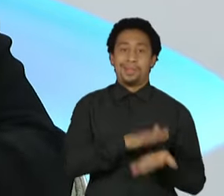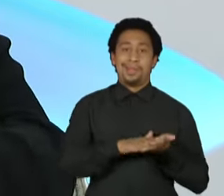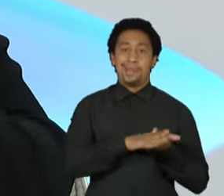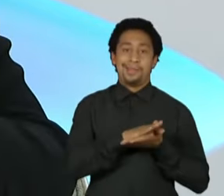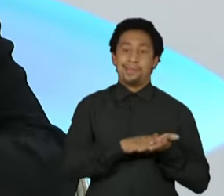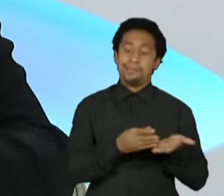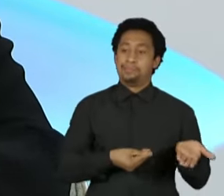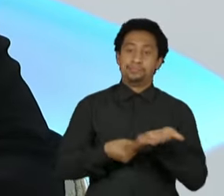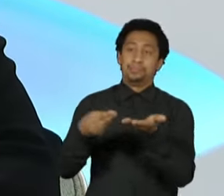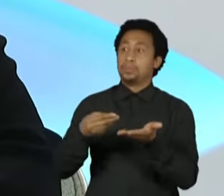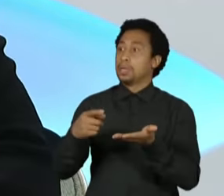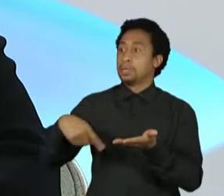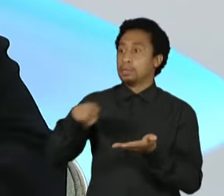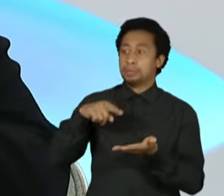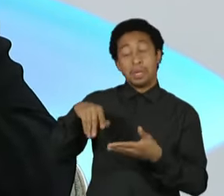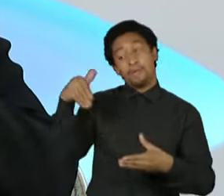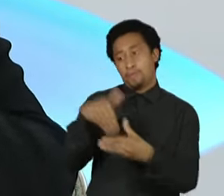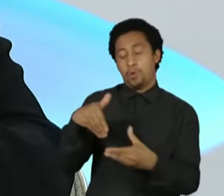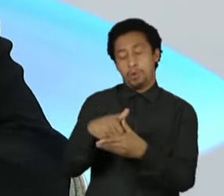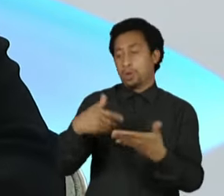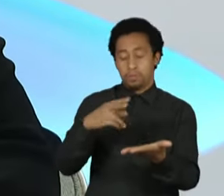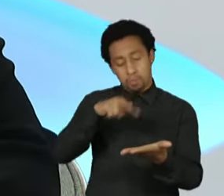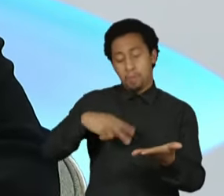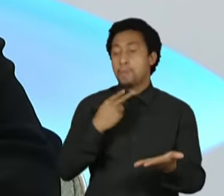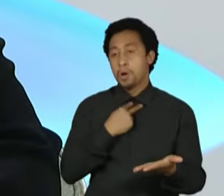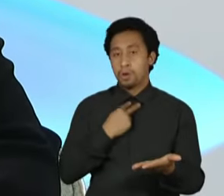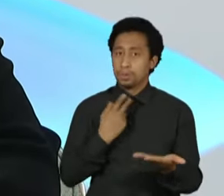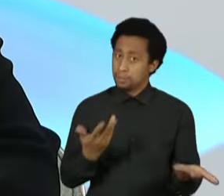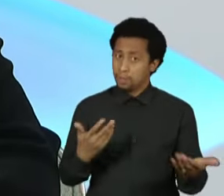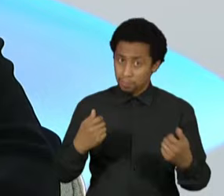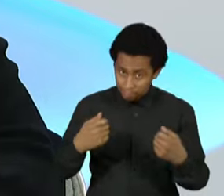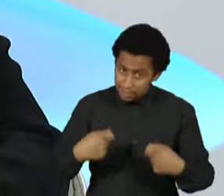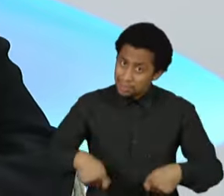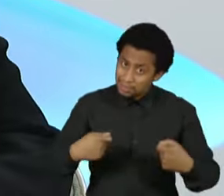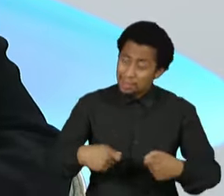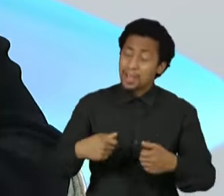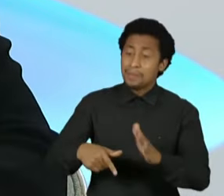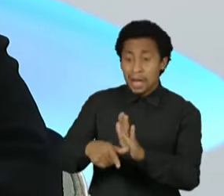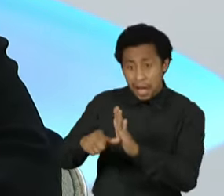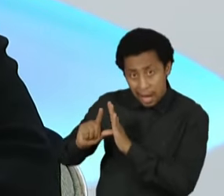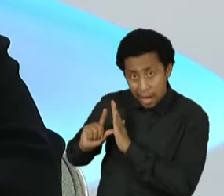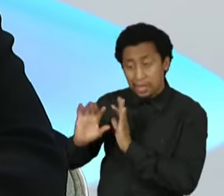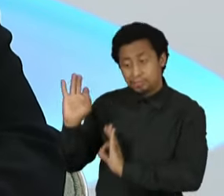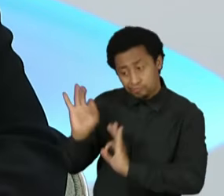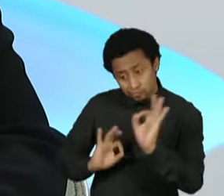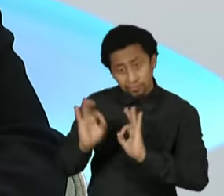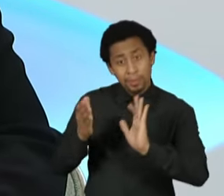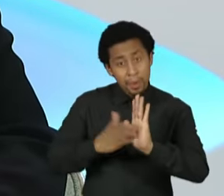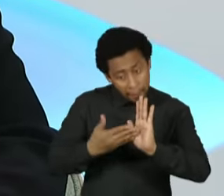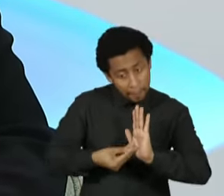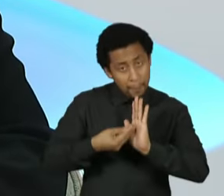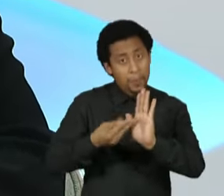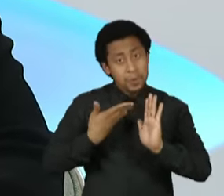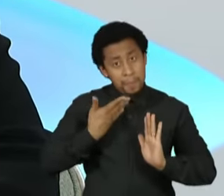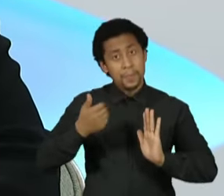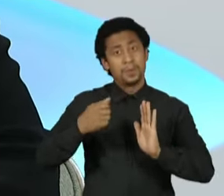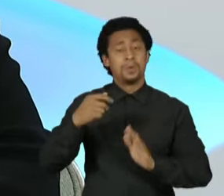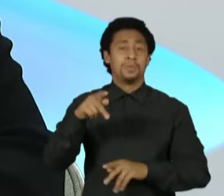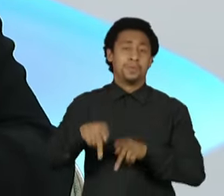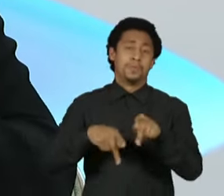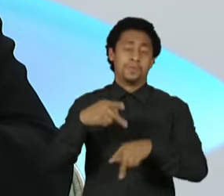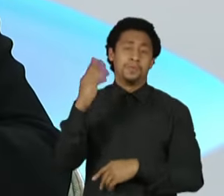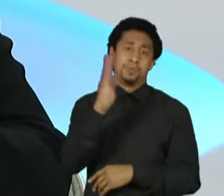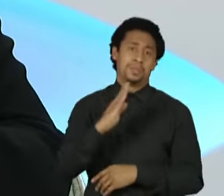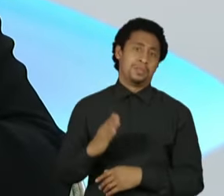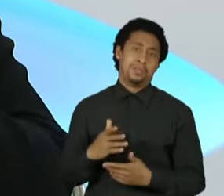início do ano para que a gente pudesse trabalhar e apresentar para o Brasil a melhor forma? Esta é a questão. Então, você não tem uma escolha de Sofia